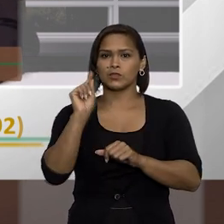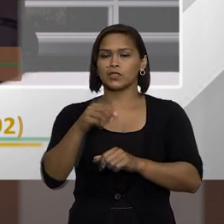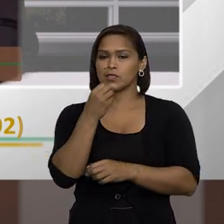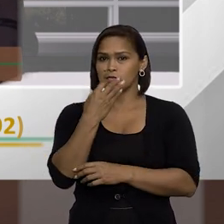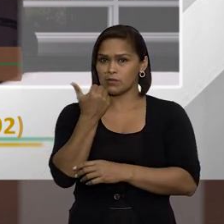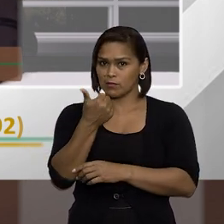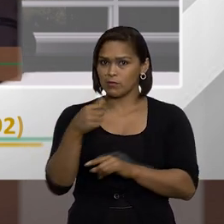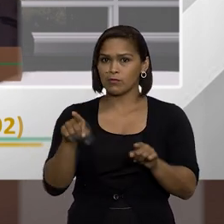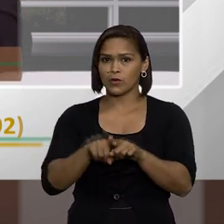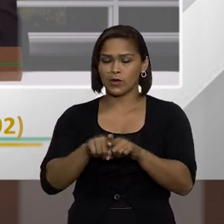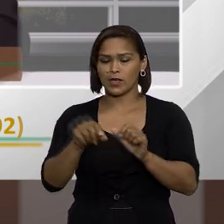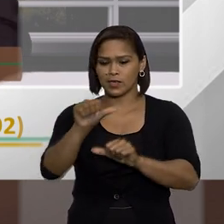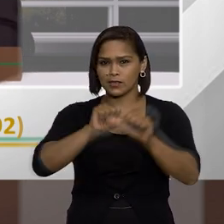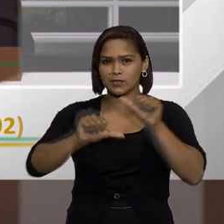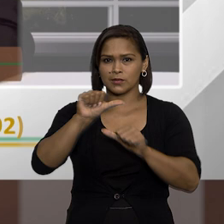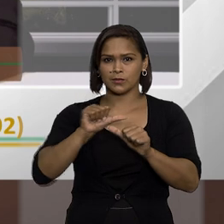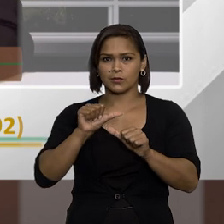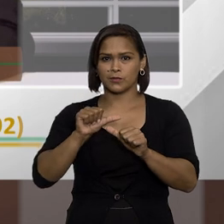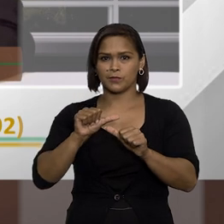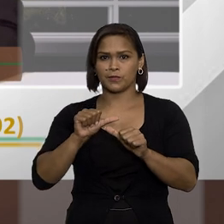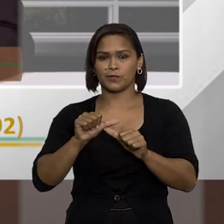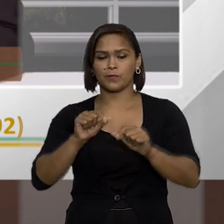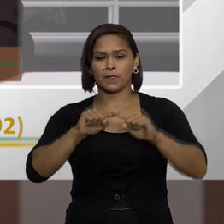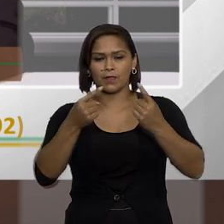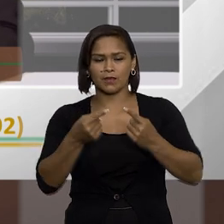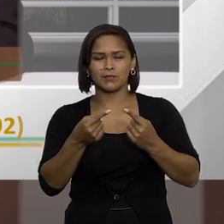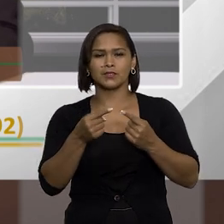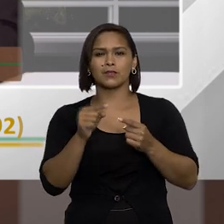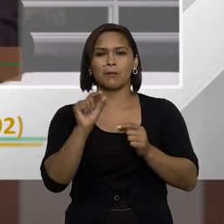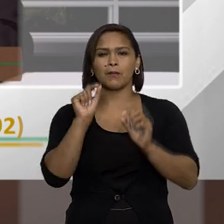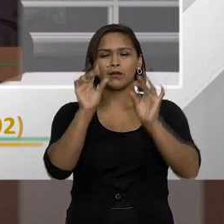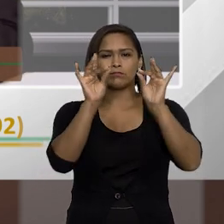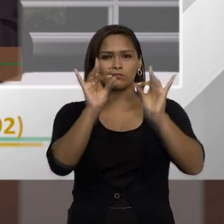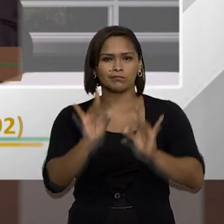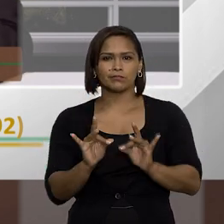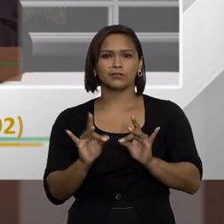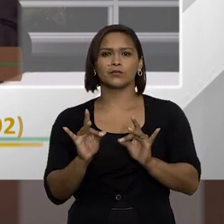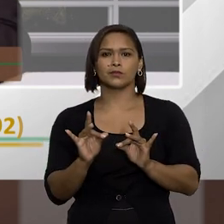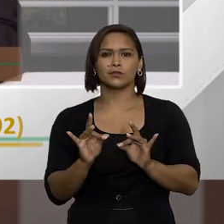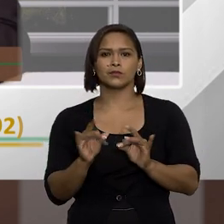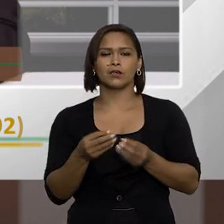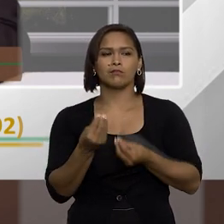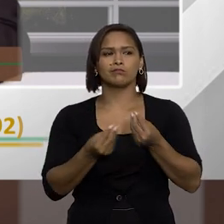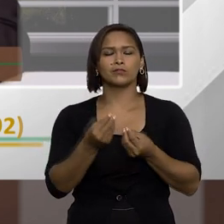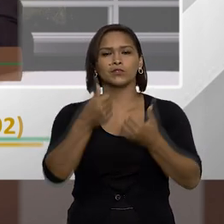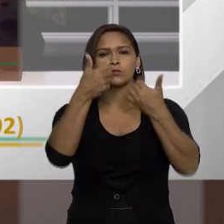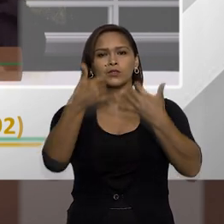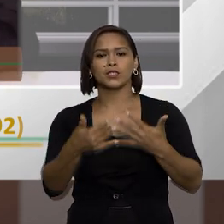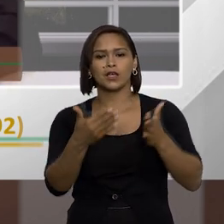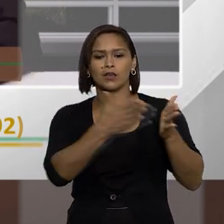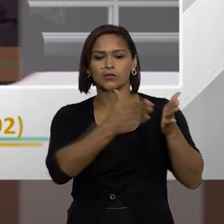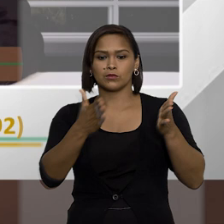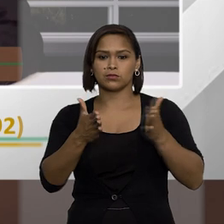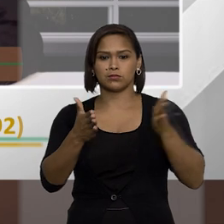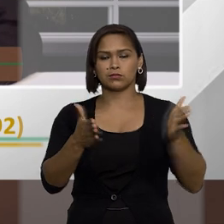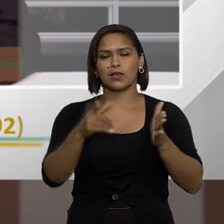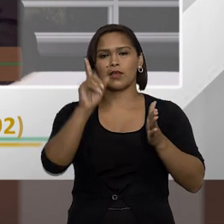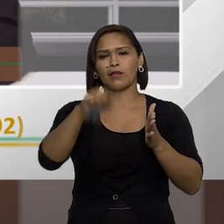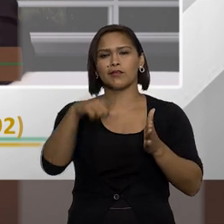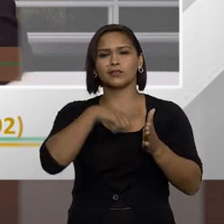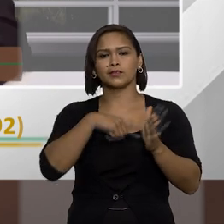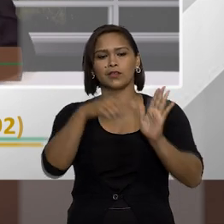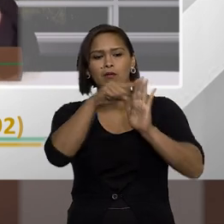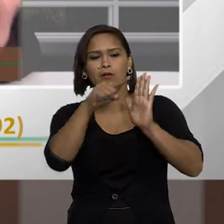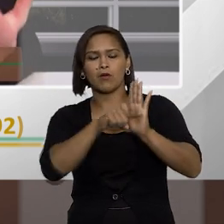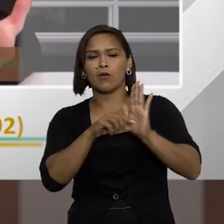são muito boas essas mudanças elas são bem assim como eu posso dizer extremas para um lado ou para o outro elas